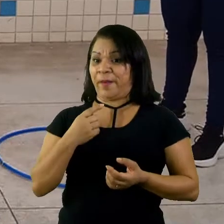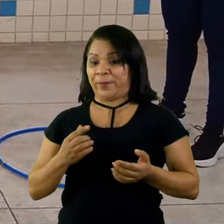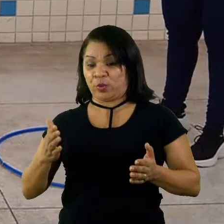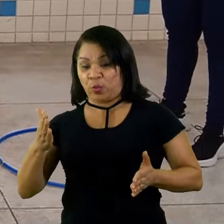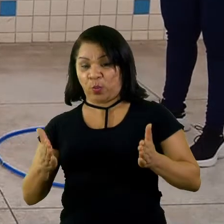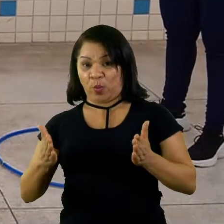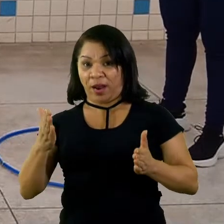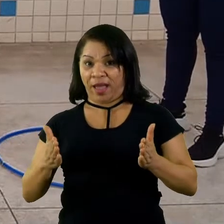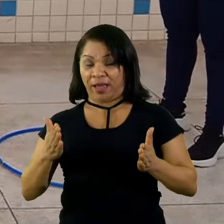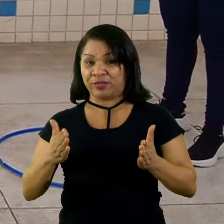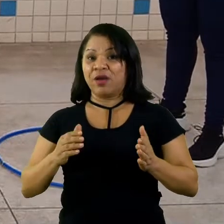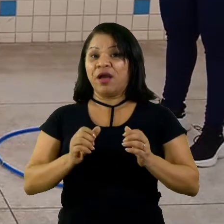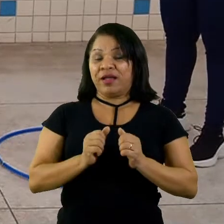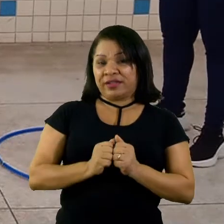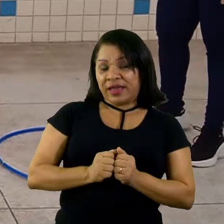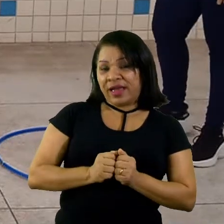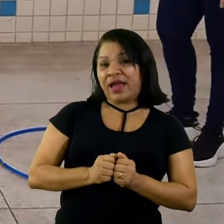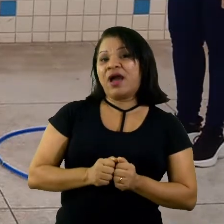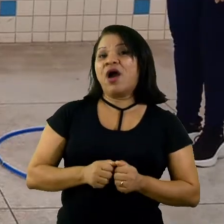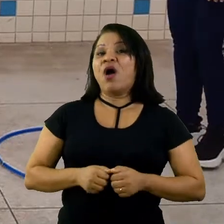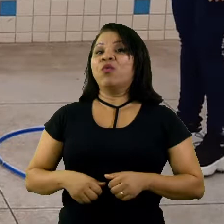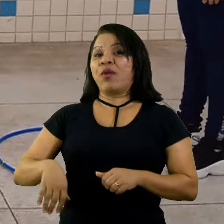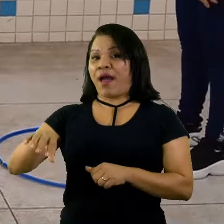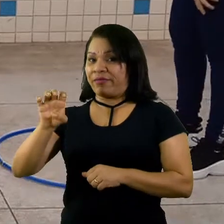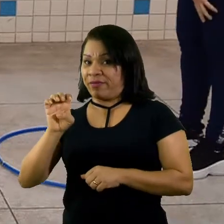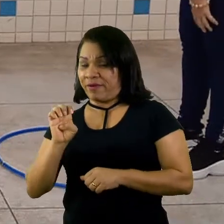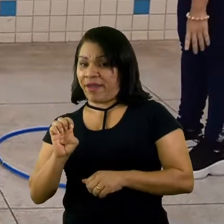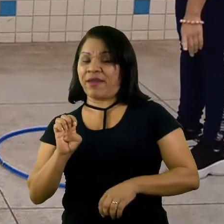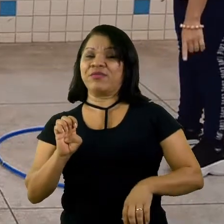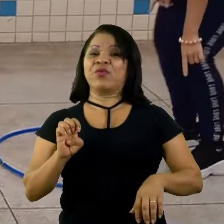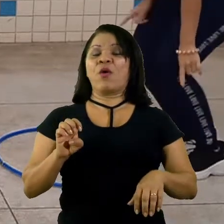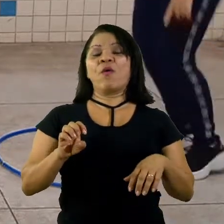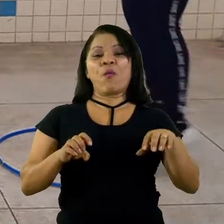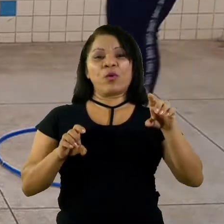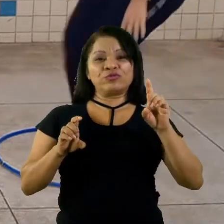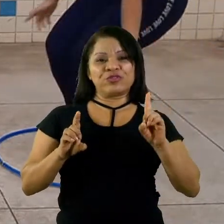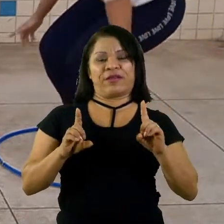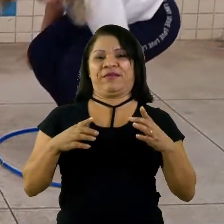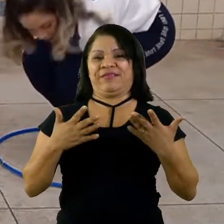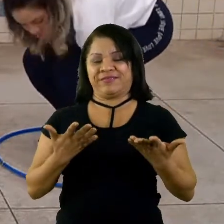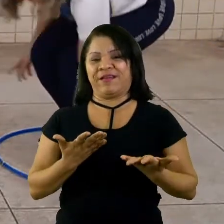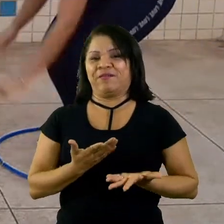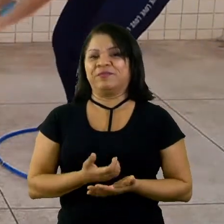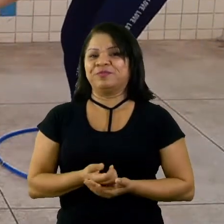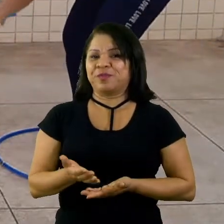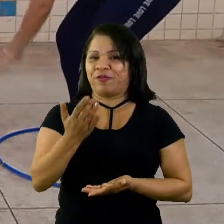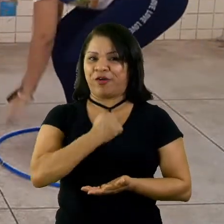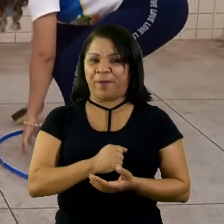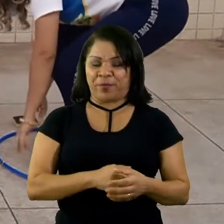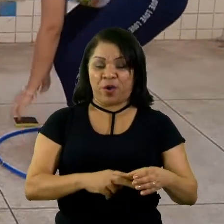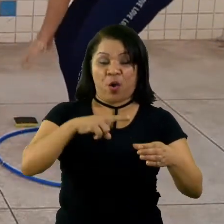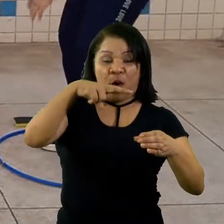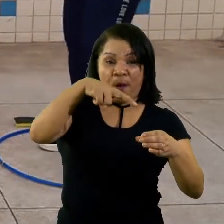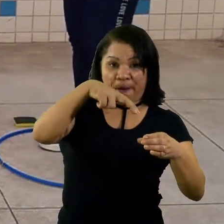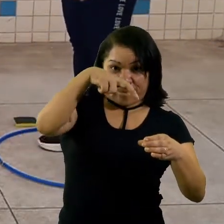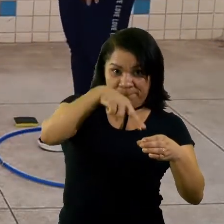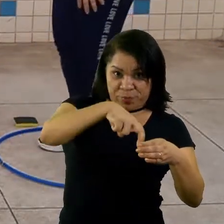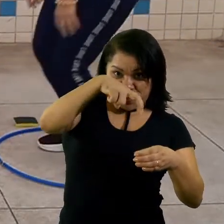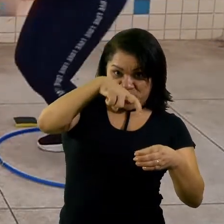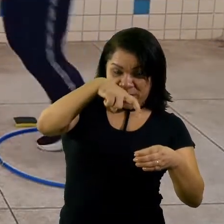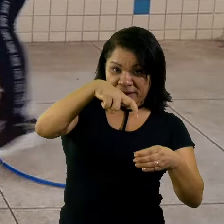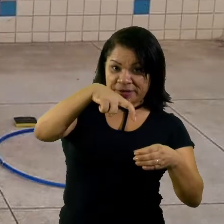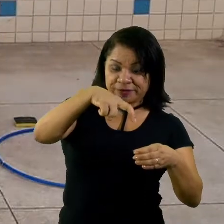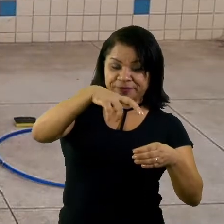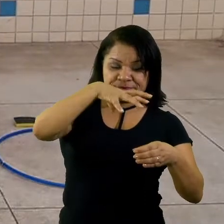esquerdo, um um lado direito. Então, vamos lá. Pula, passa o objeto para o outro